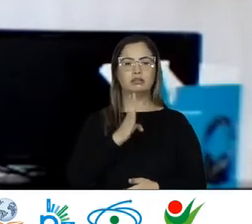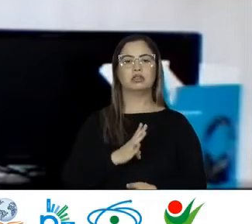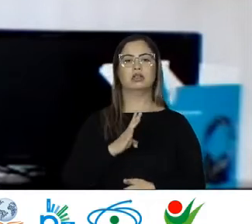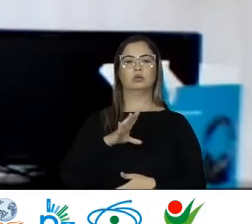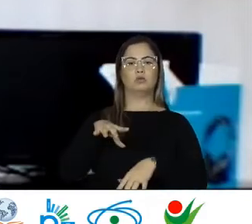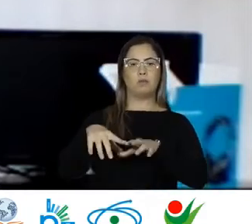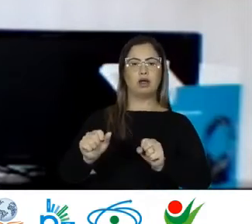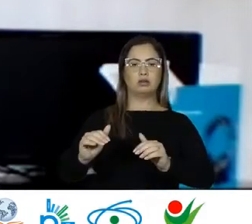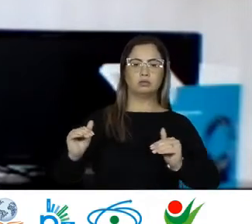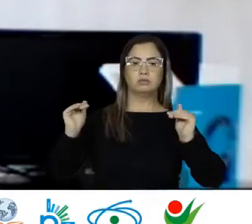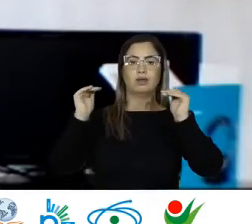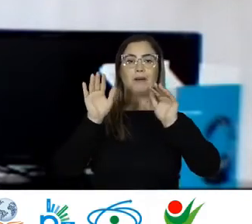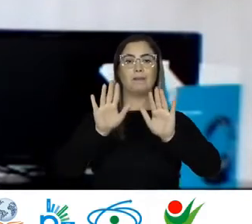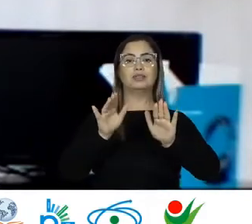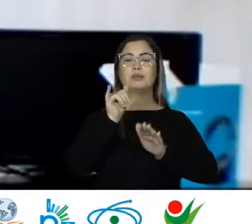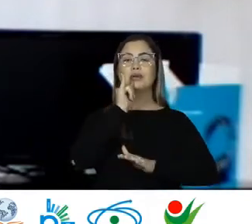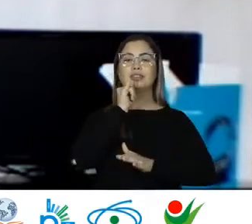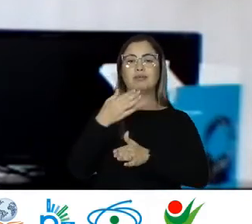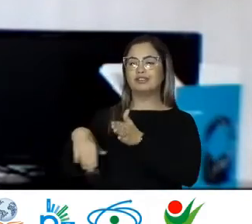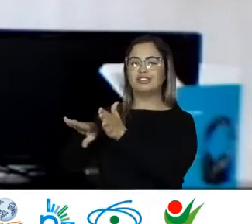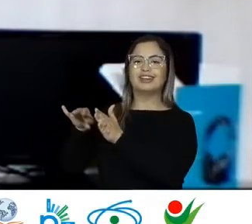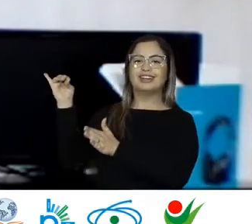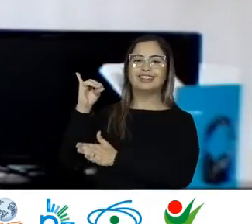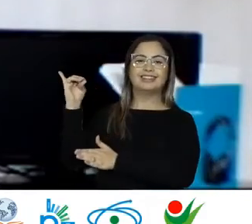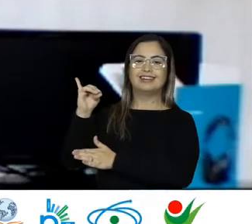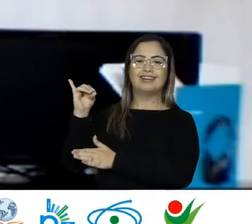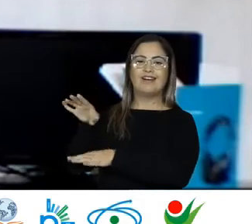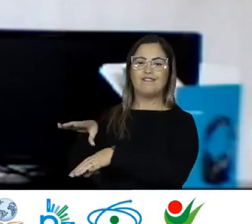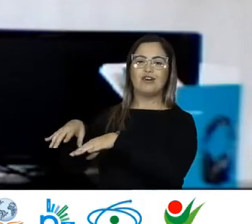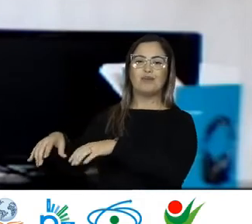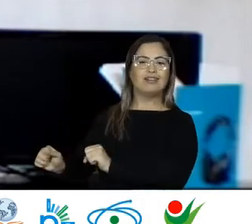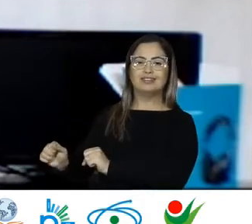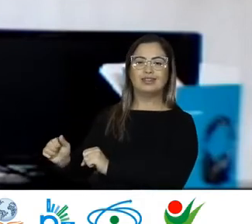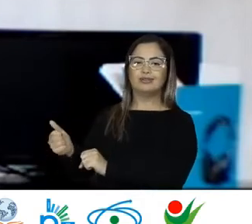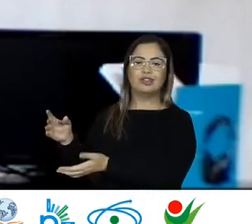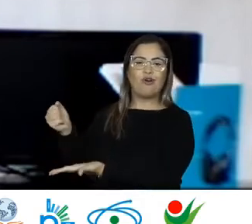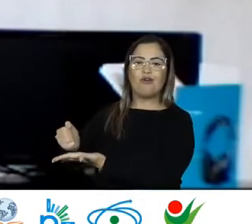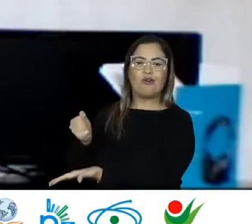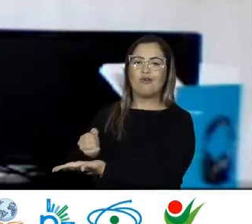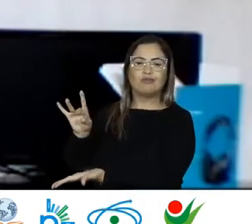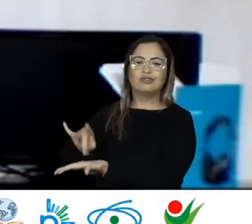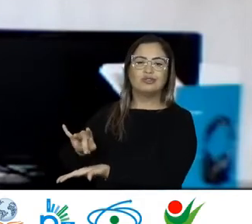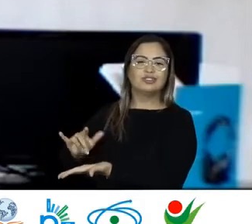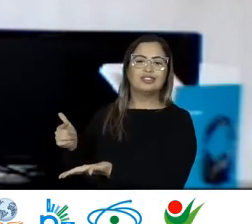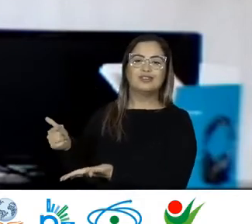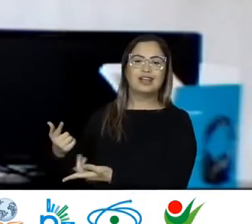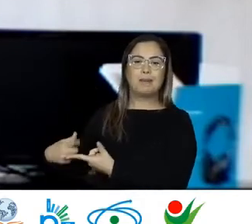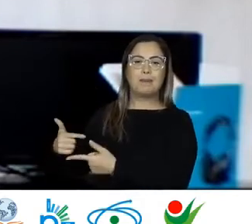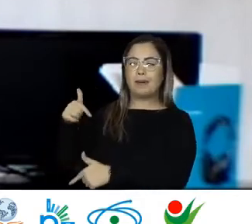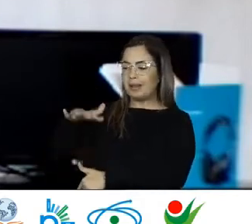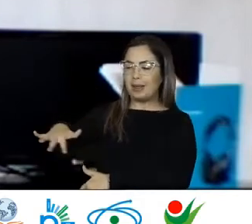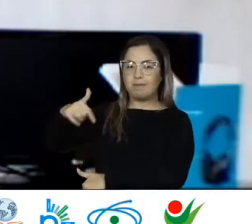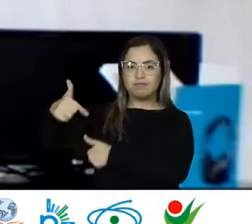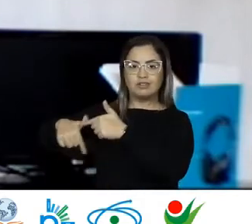Mas quando chegam Na Itália Porque o diploma Não é reconhecido Porque não conhecem O mercado de trabalho Porque as redes